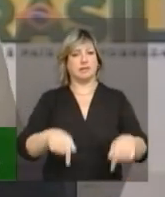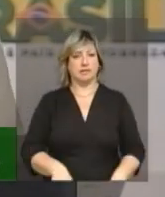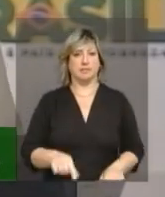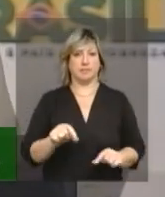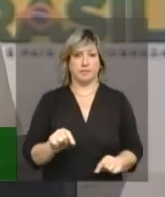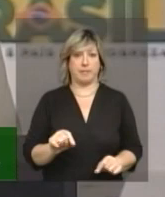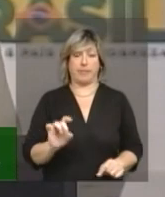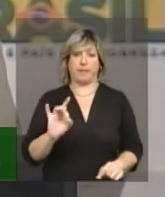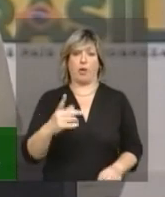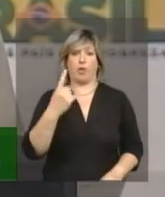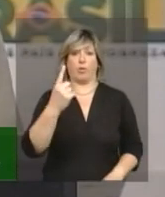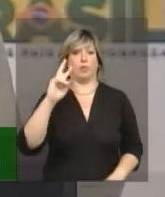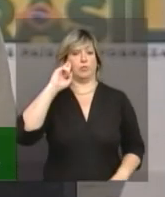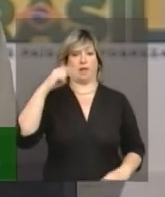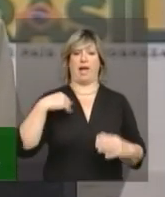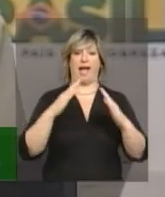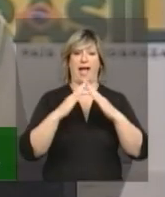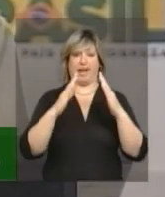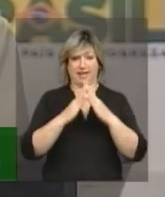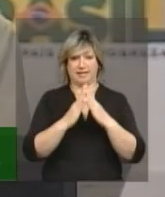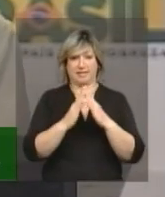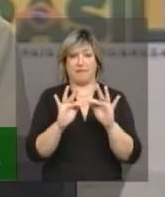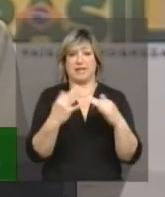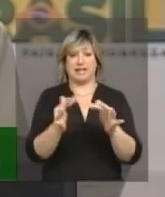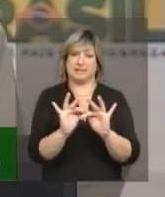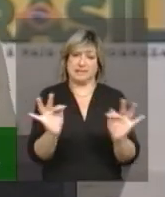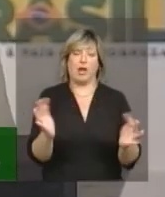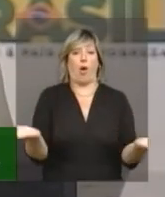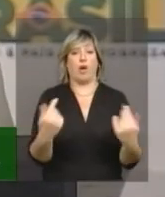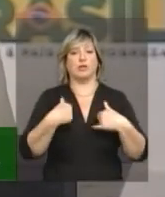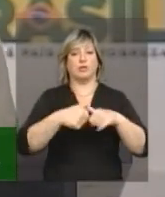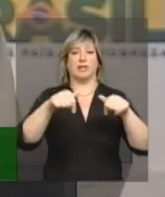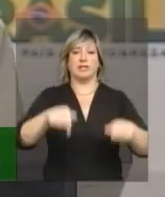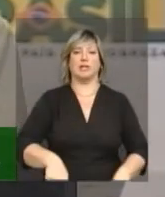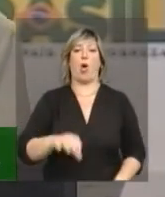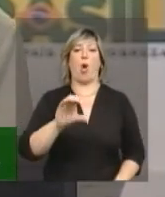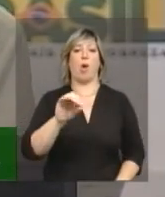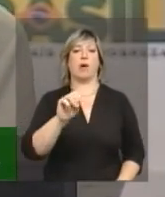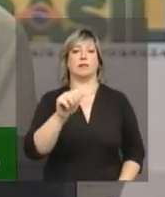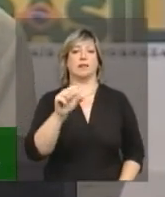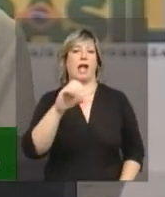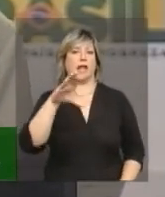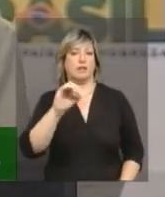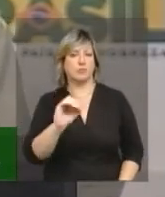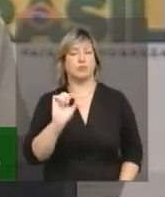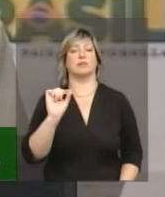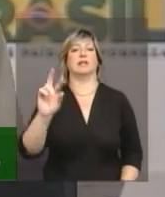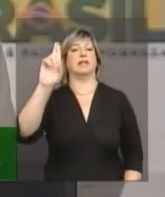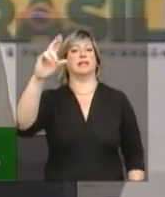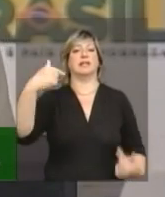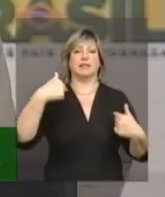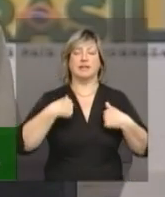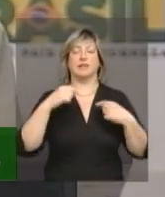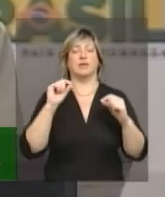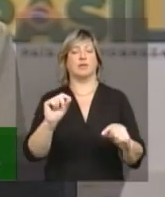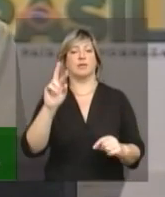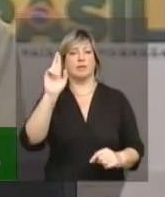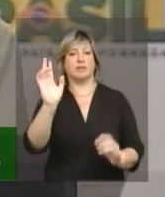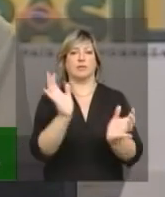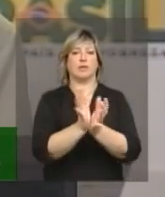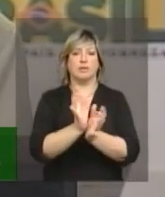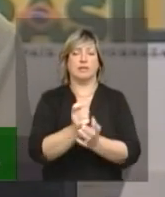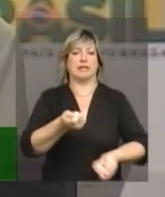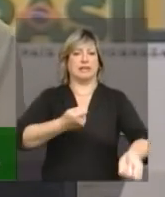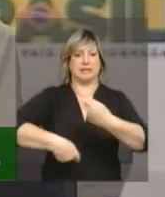apenas uma dona de casa, hoje eu estou aqui representando Osasco, representando a economia solidária de Osasco, todos os empreendimentos